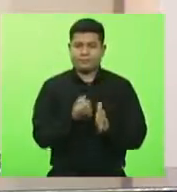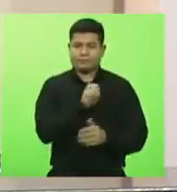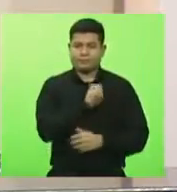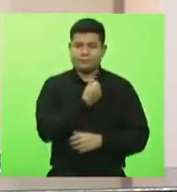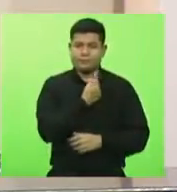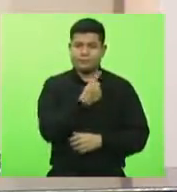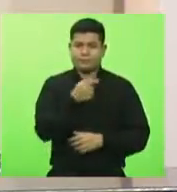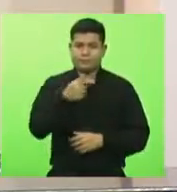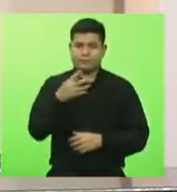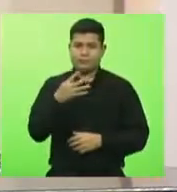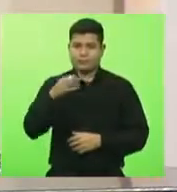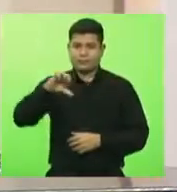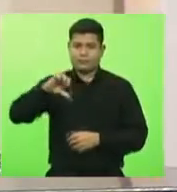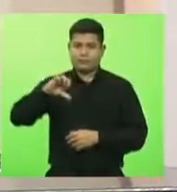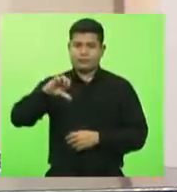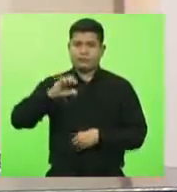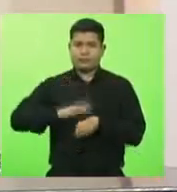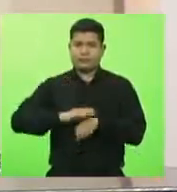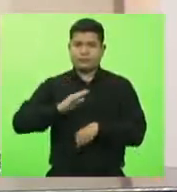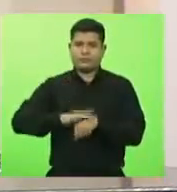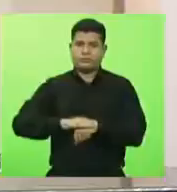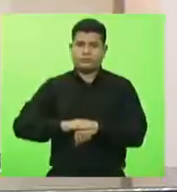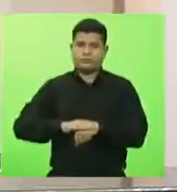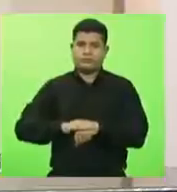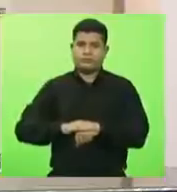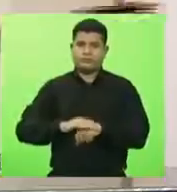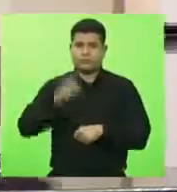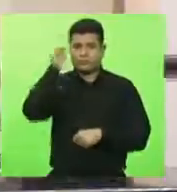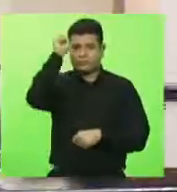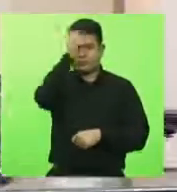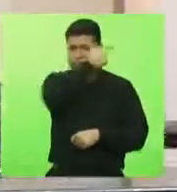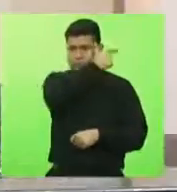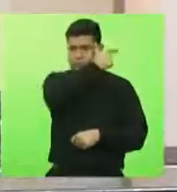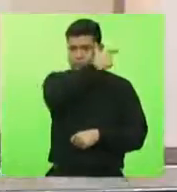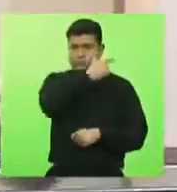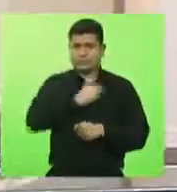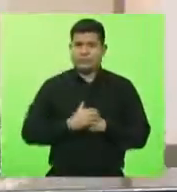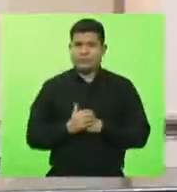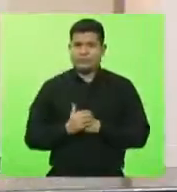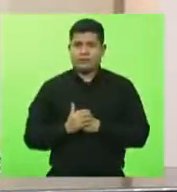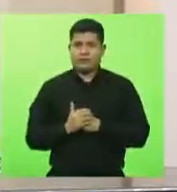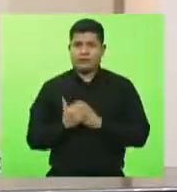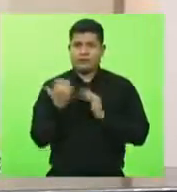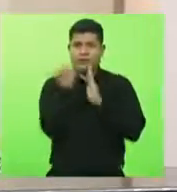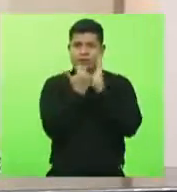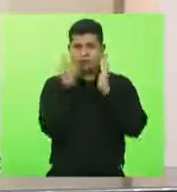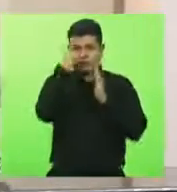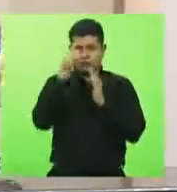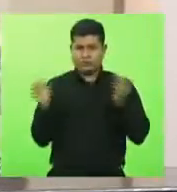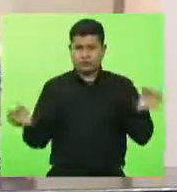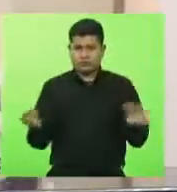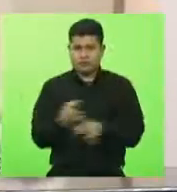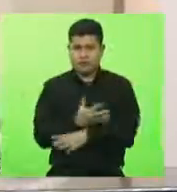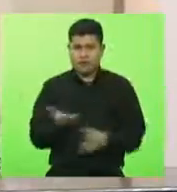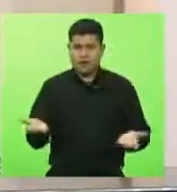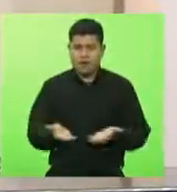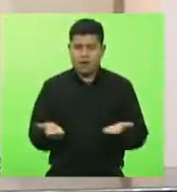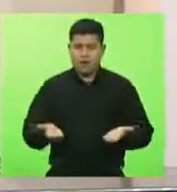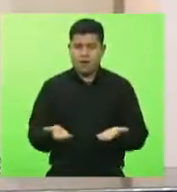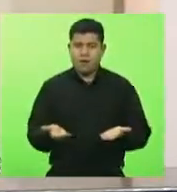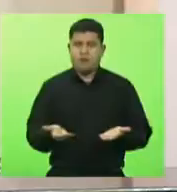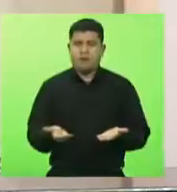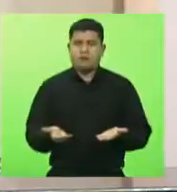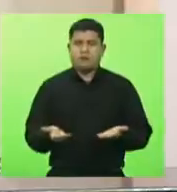1749, de autoria do deputado Altair Silva. Fim da ordem do dia. Passamos